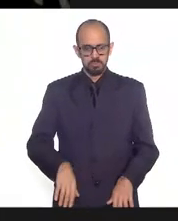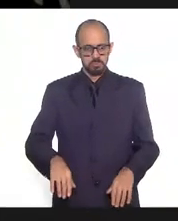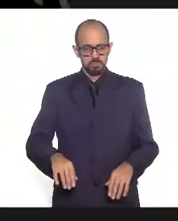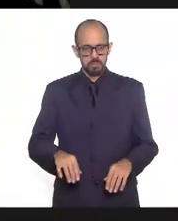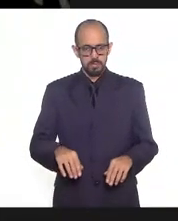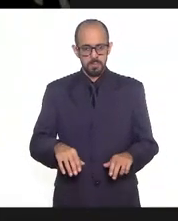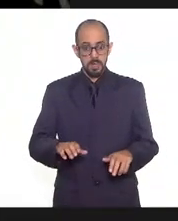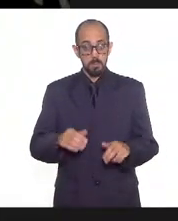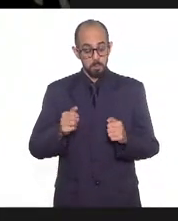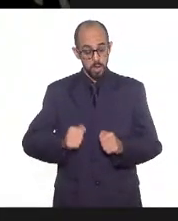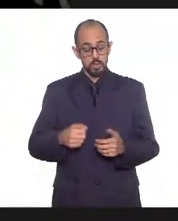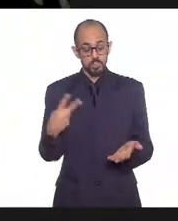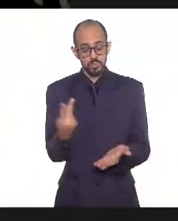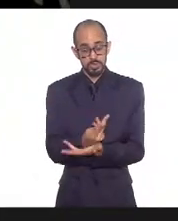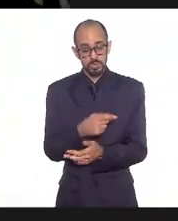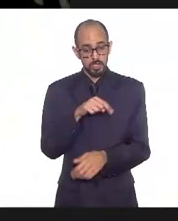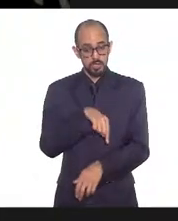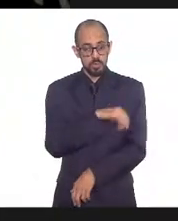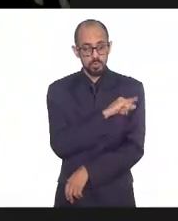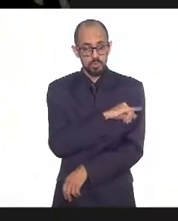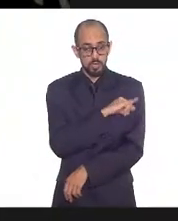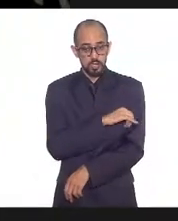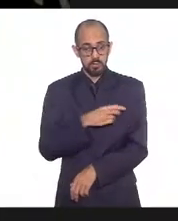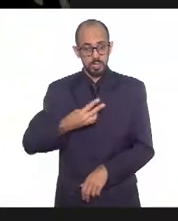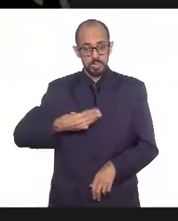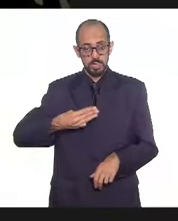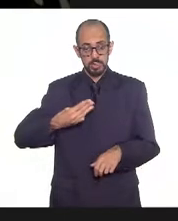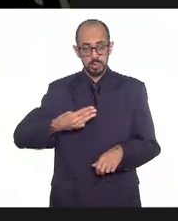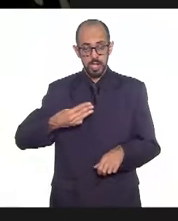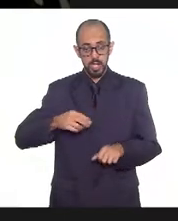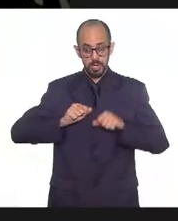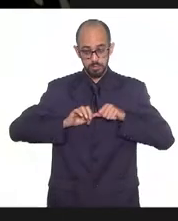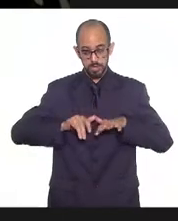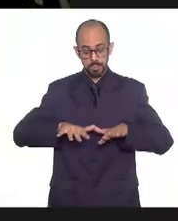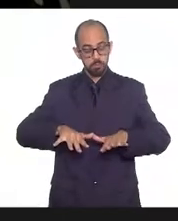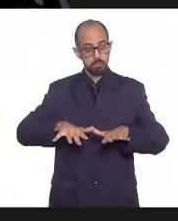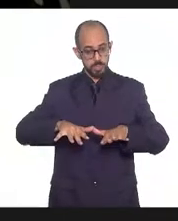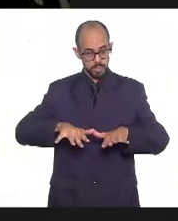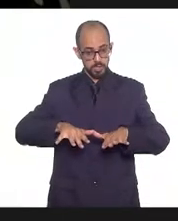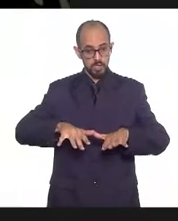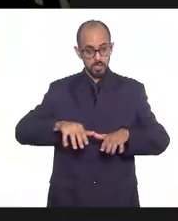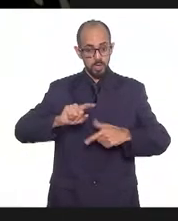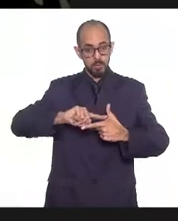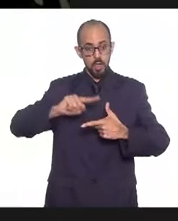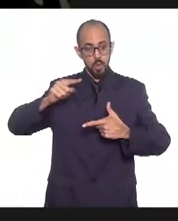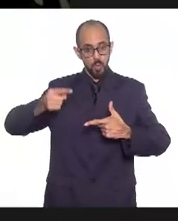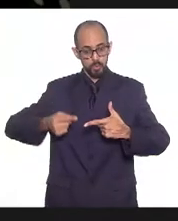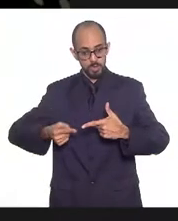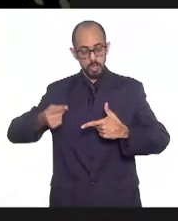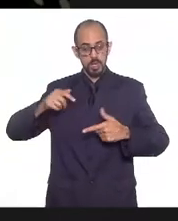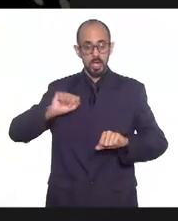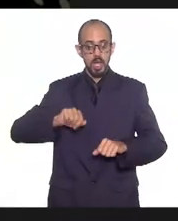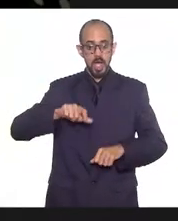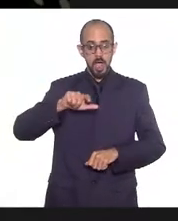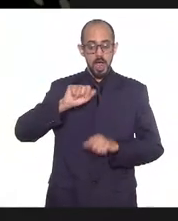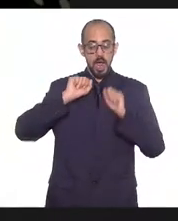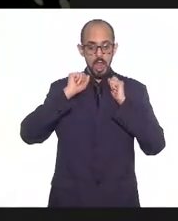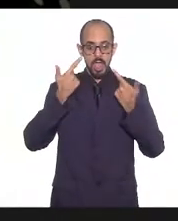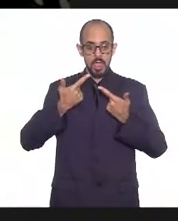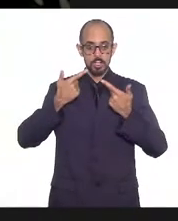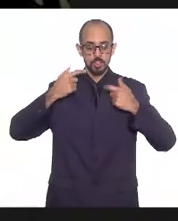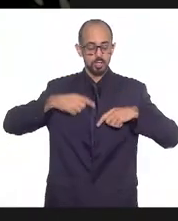uma terceira onda, se cogita na hipótese uma terceira onda da pandemia, a Alerj está chamando o debate